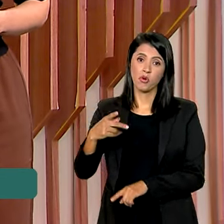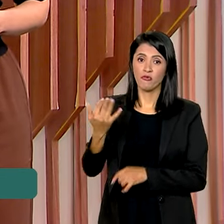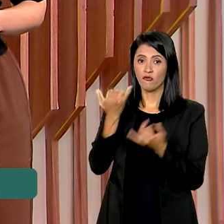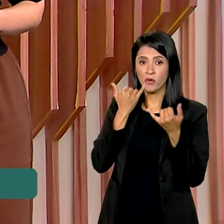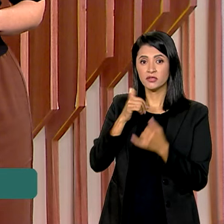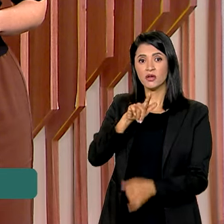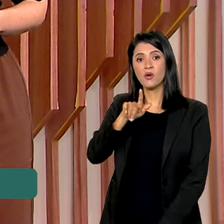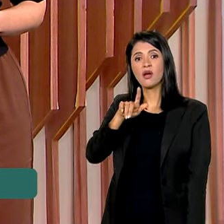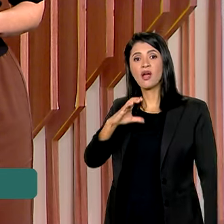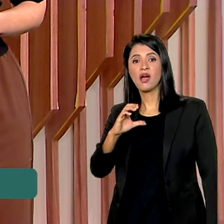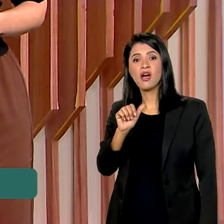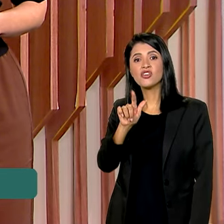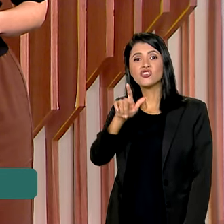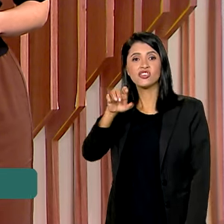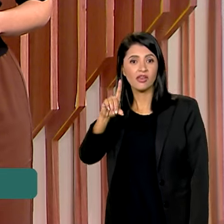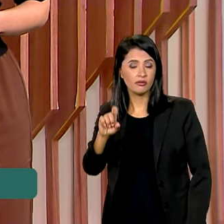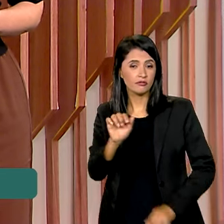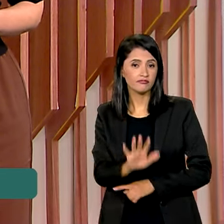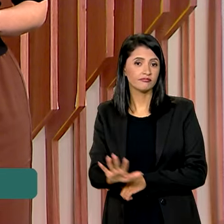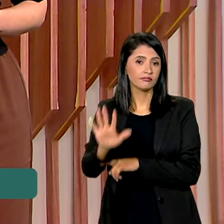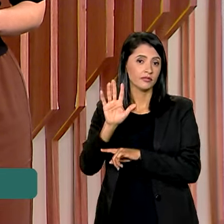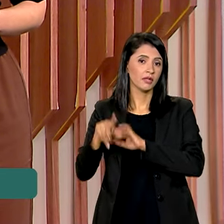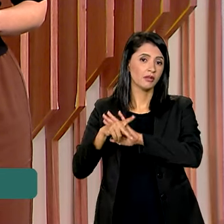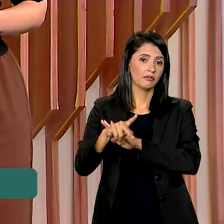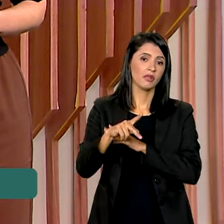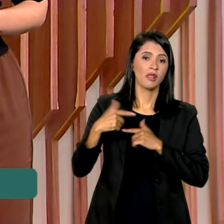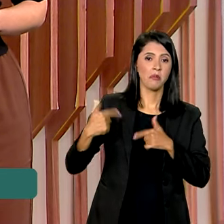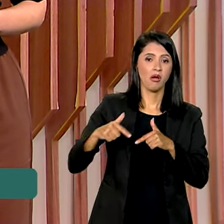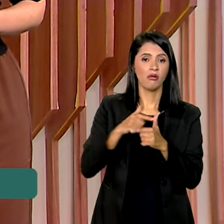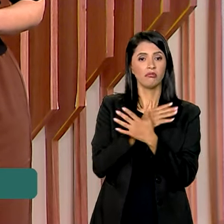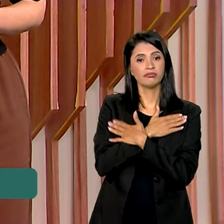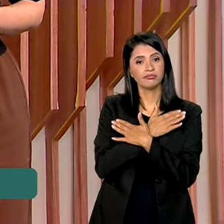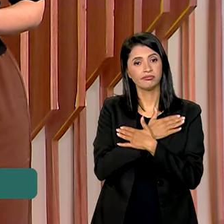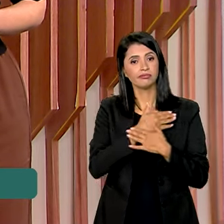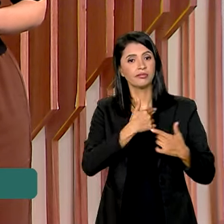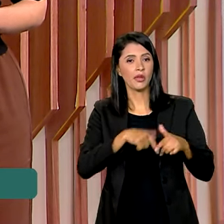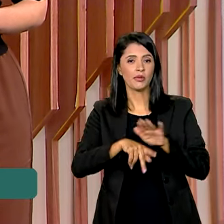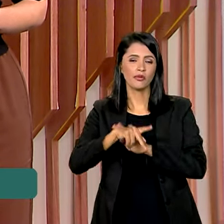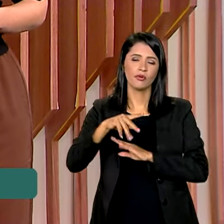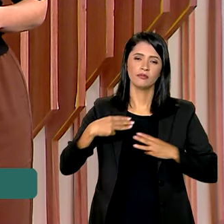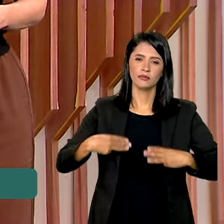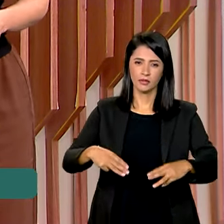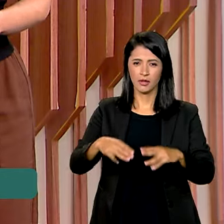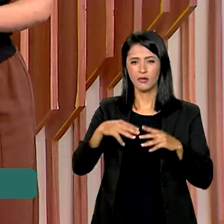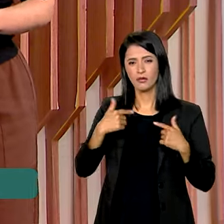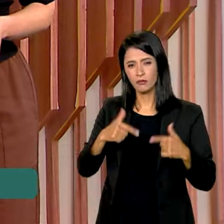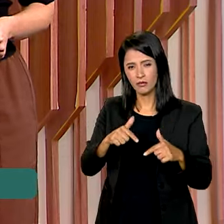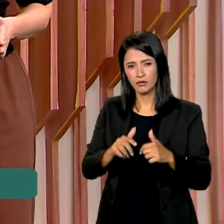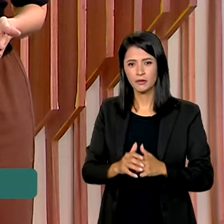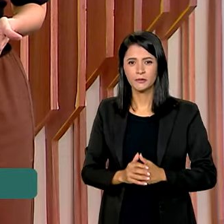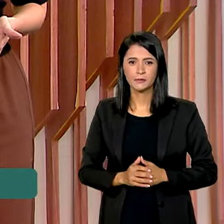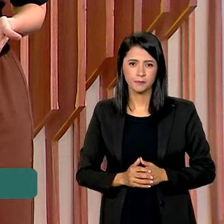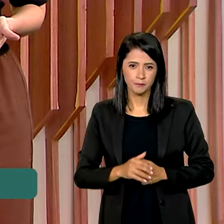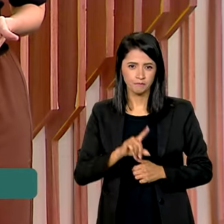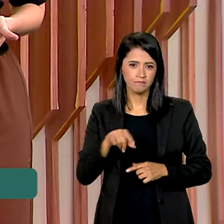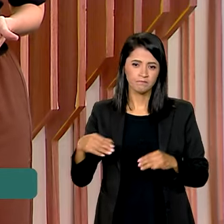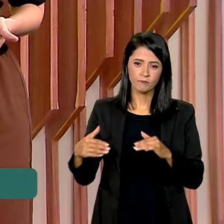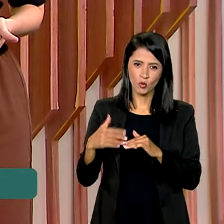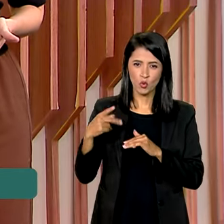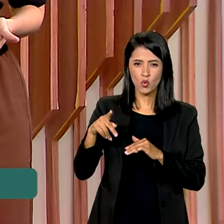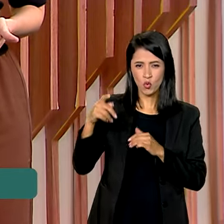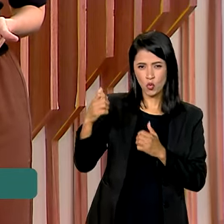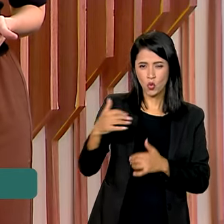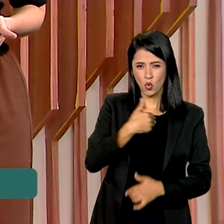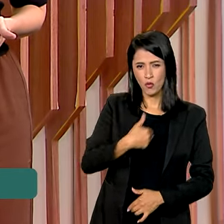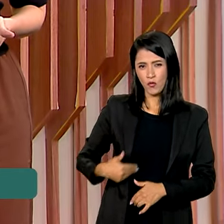CAGED, o Cadastro Geral de Empregados e Desempregados do Ministério do Trabalho. De acordo com o governo,